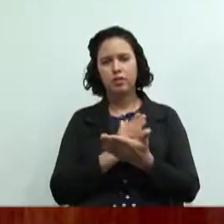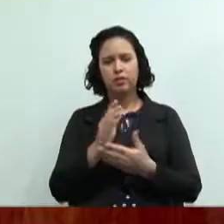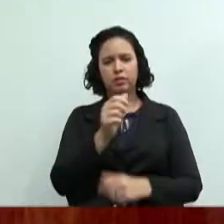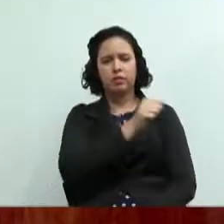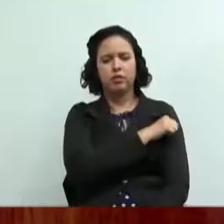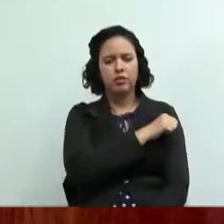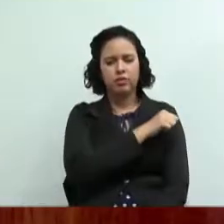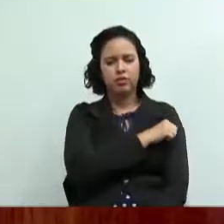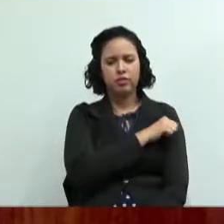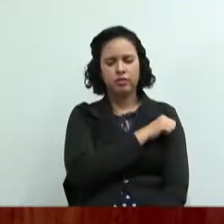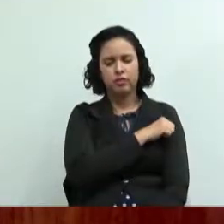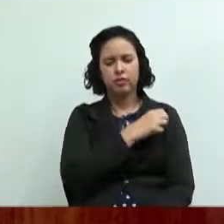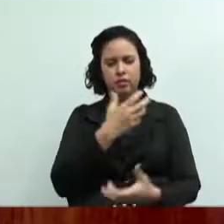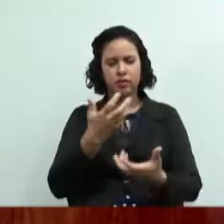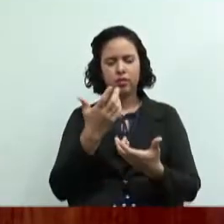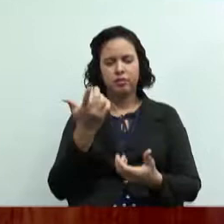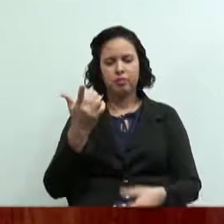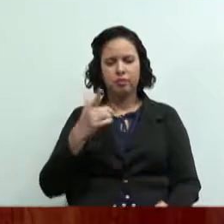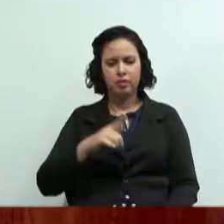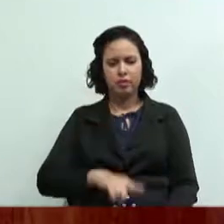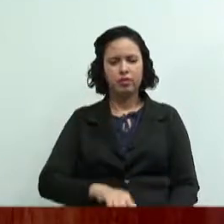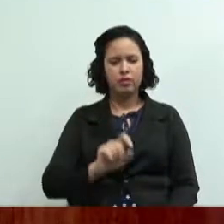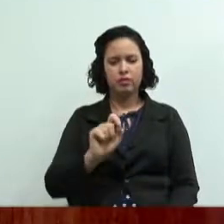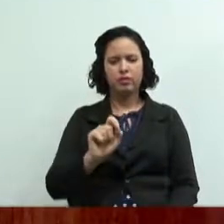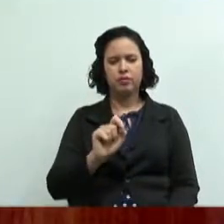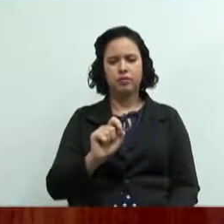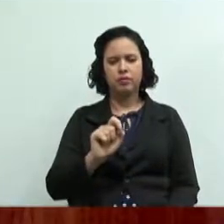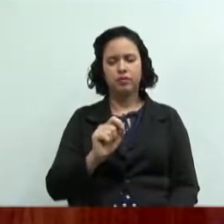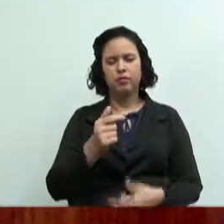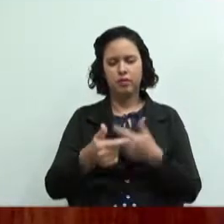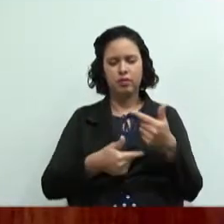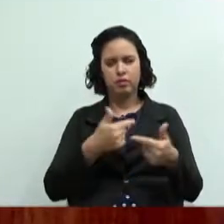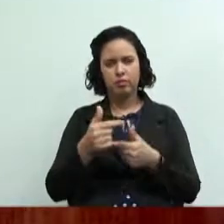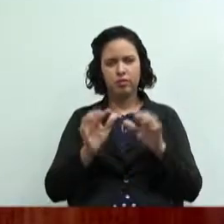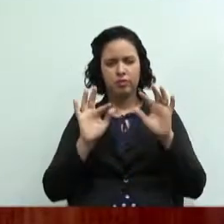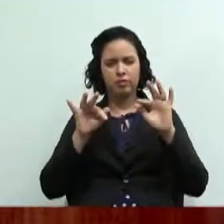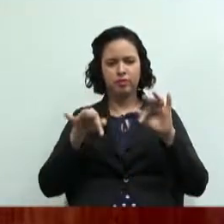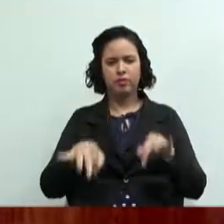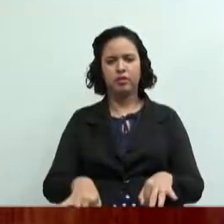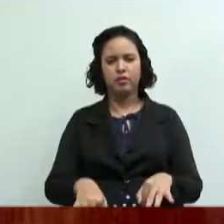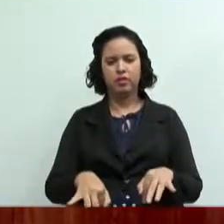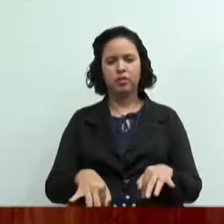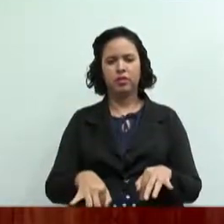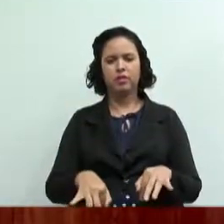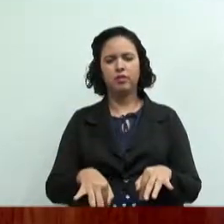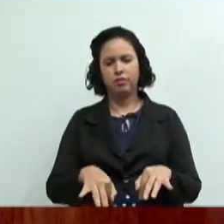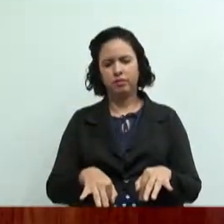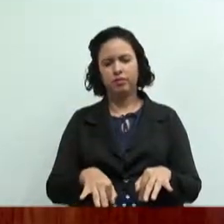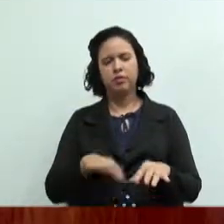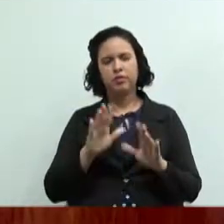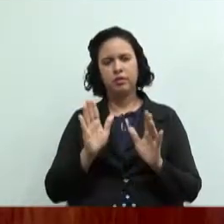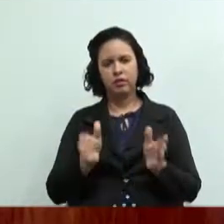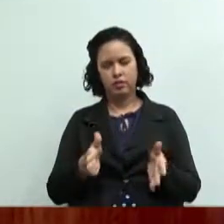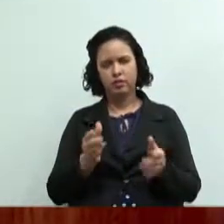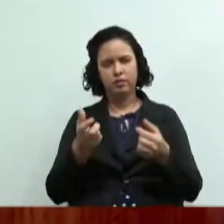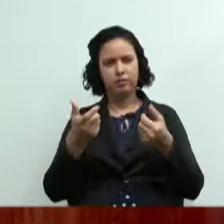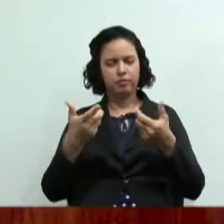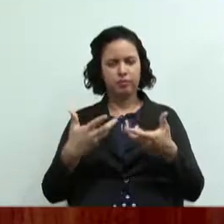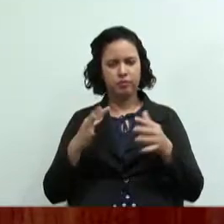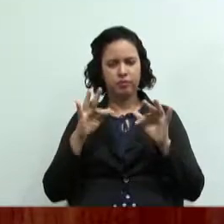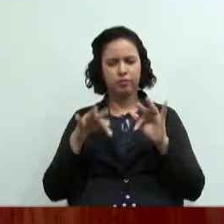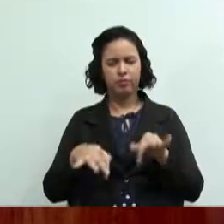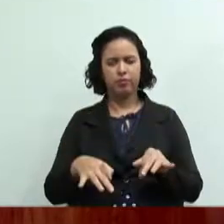querendo mais explicações sobre o trabalho final aí eu já falei que a gente vai passar para eles no final da